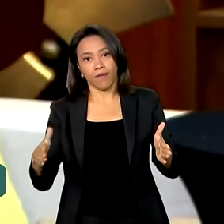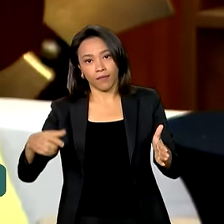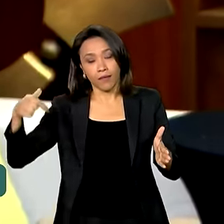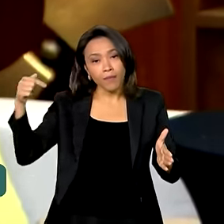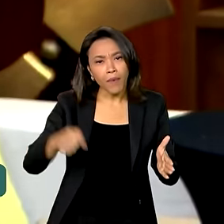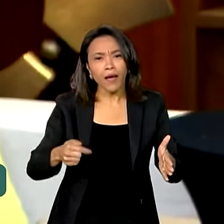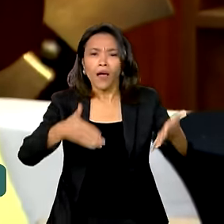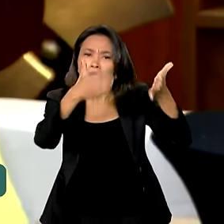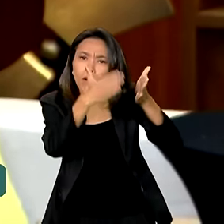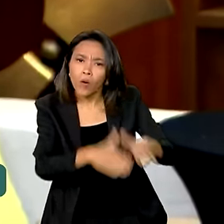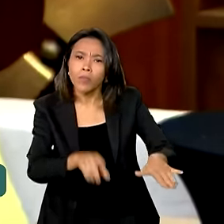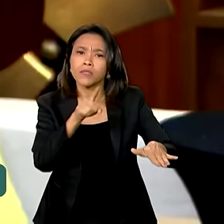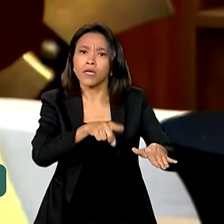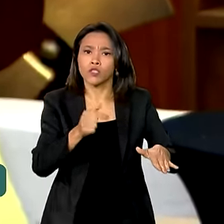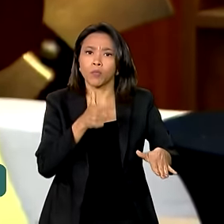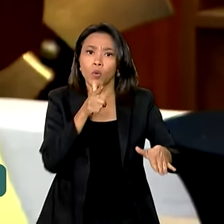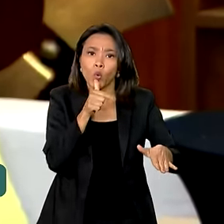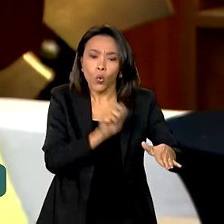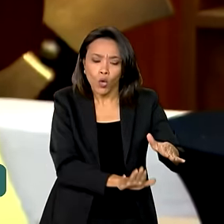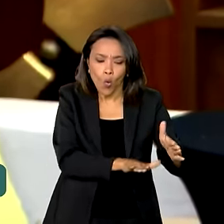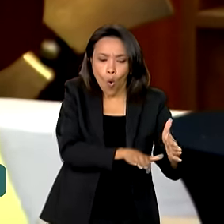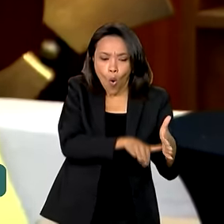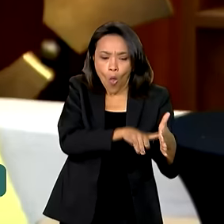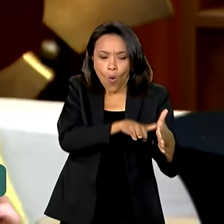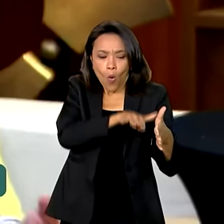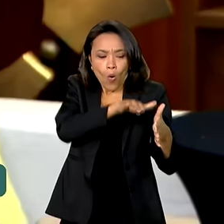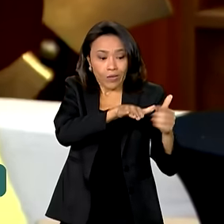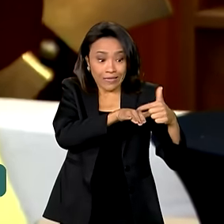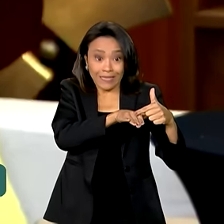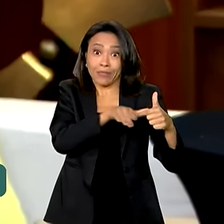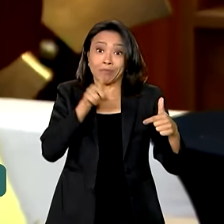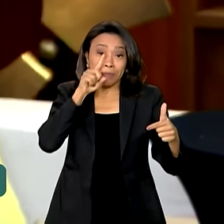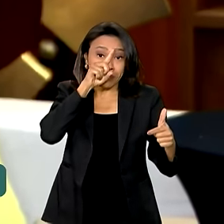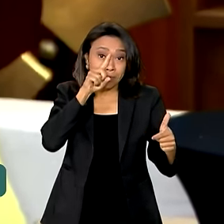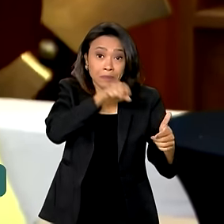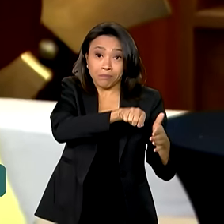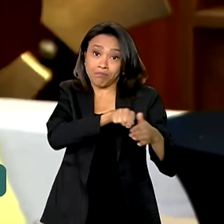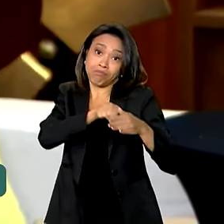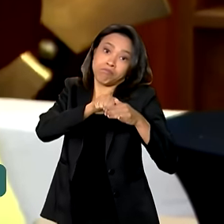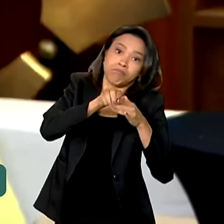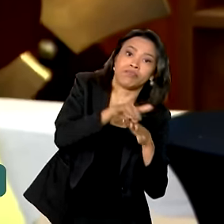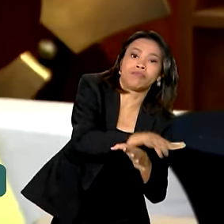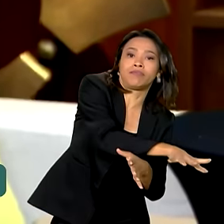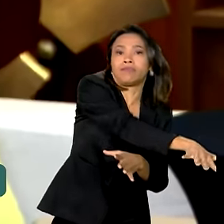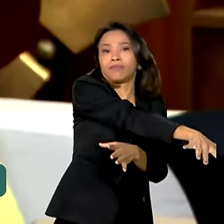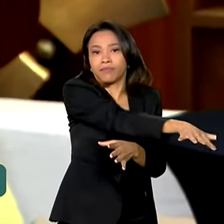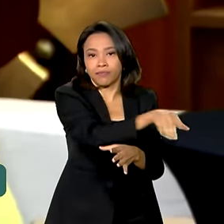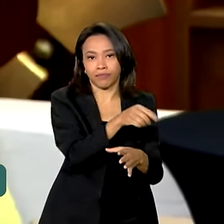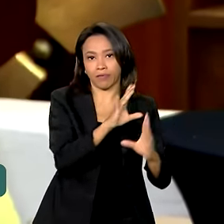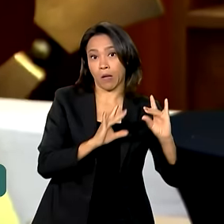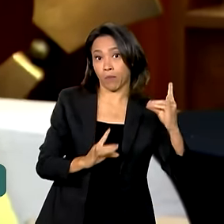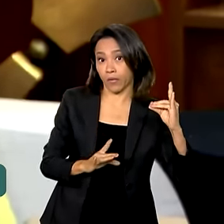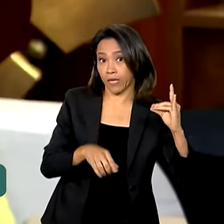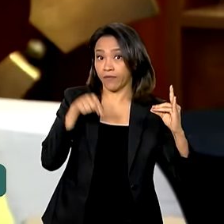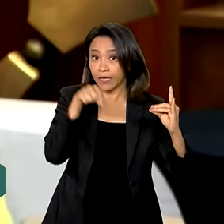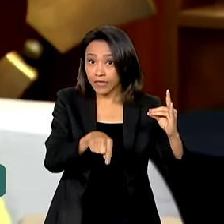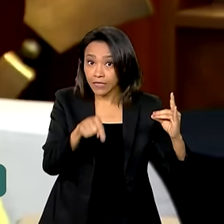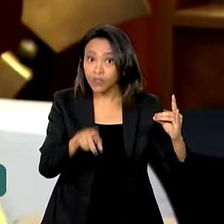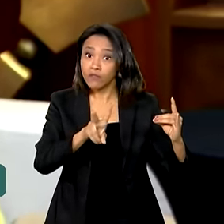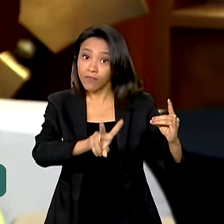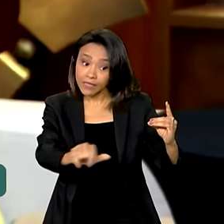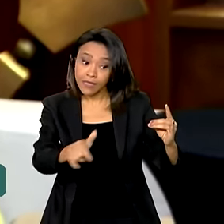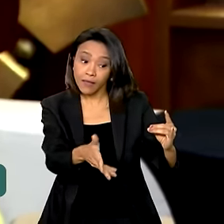compensar o aumento do volume do rio, o que pode provocar inundações na Bolívia, parte da produção de Giral será